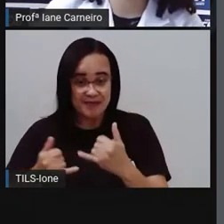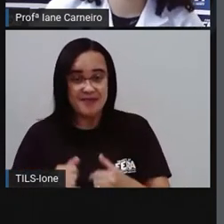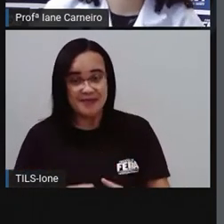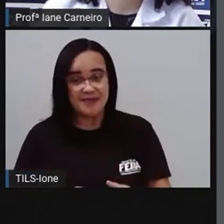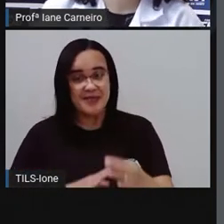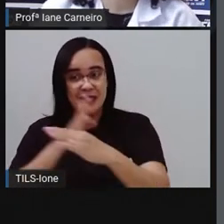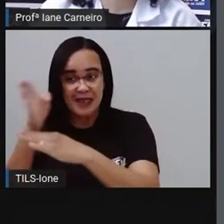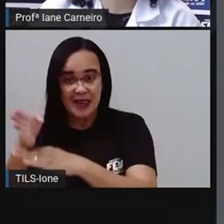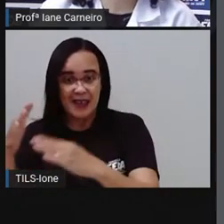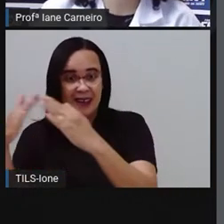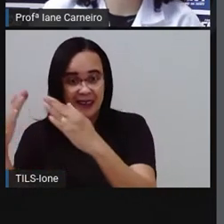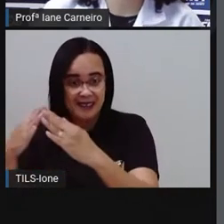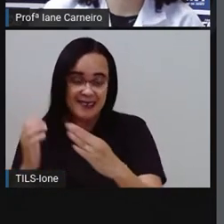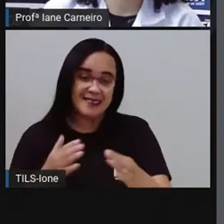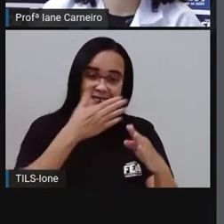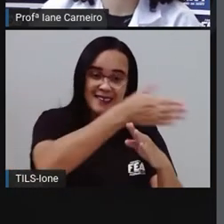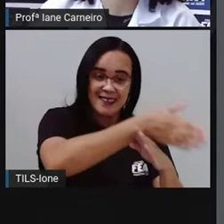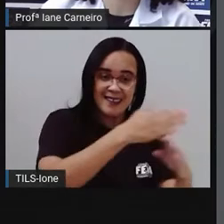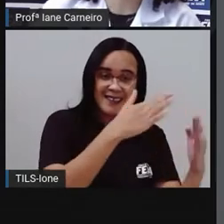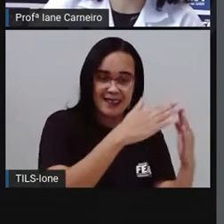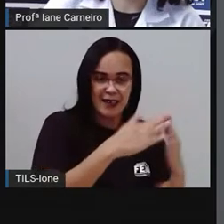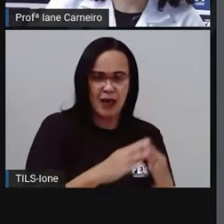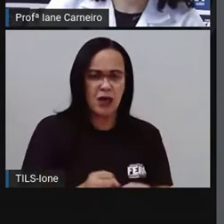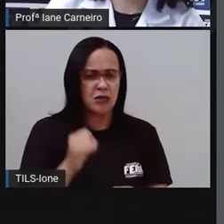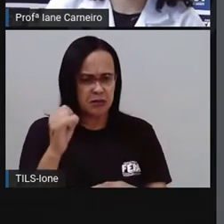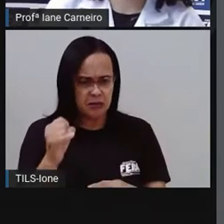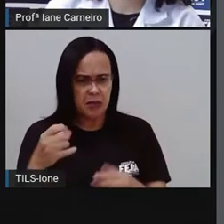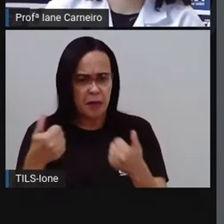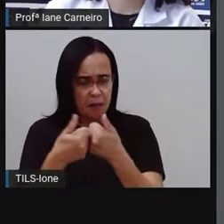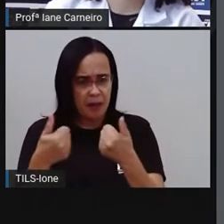por perto, venha conhecer a minha rua.